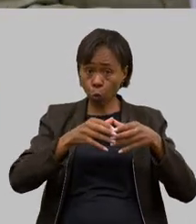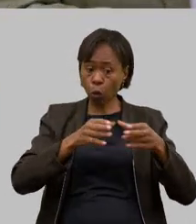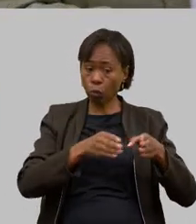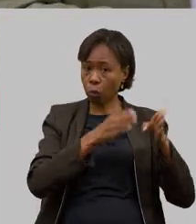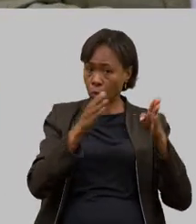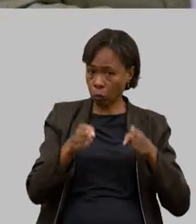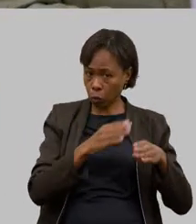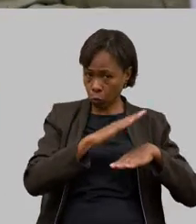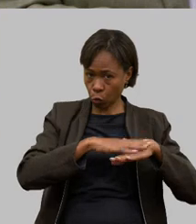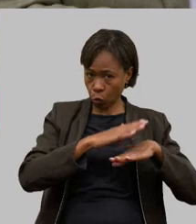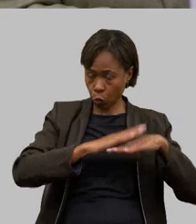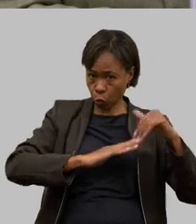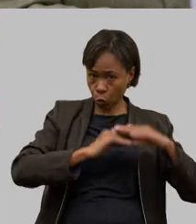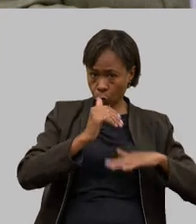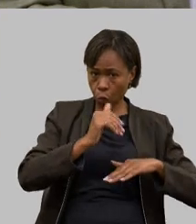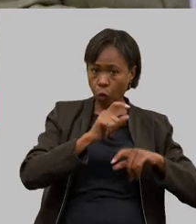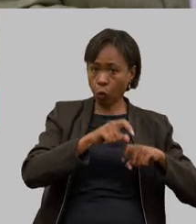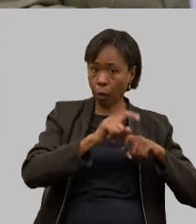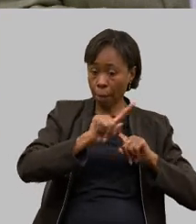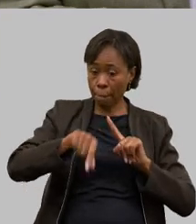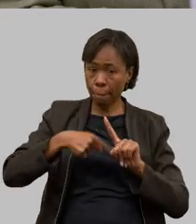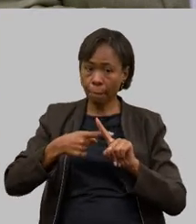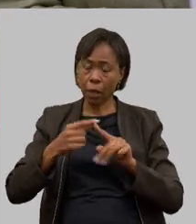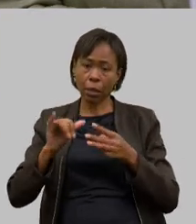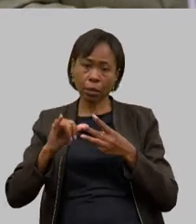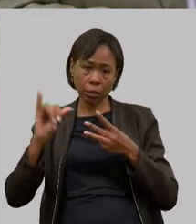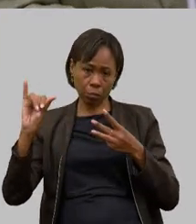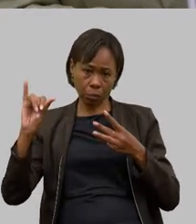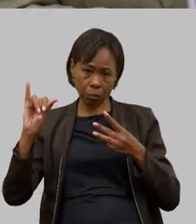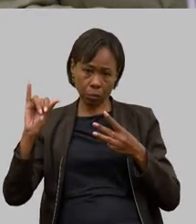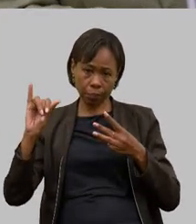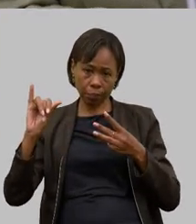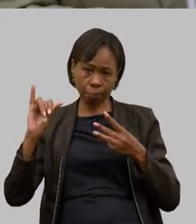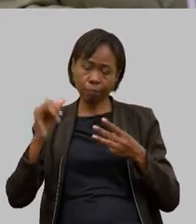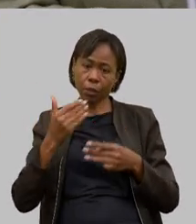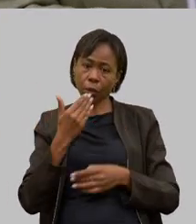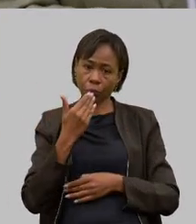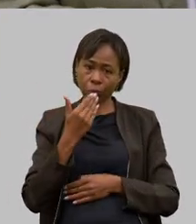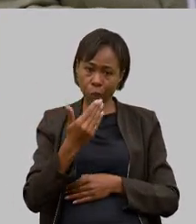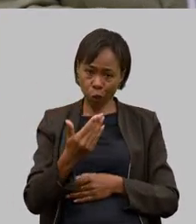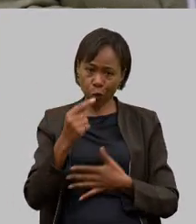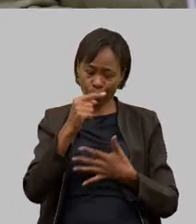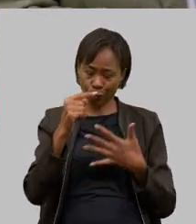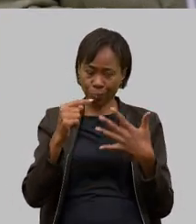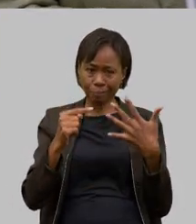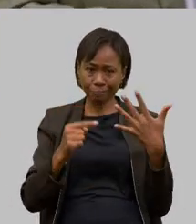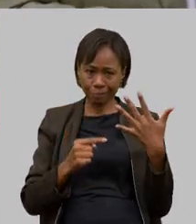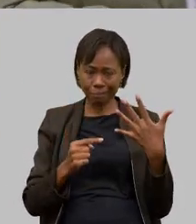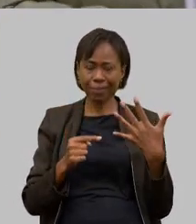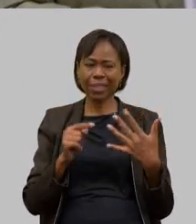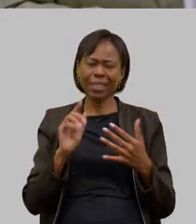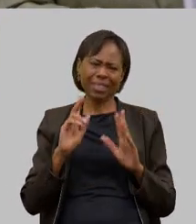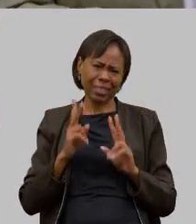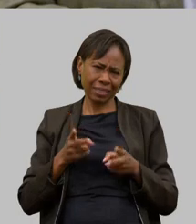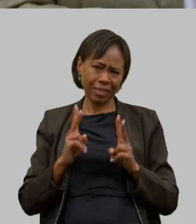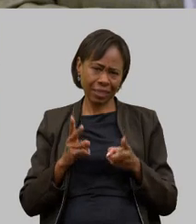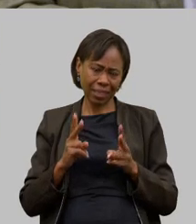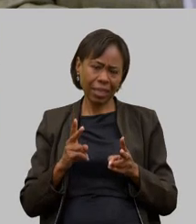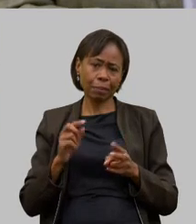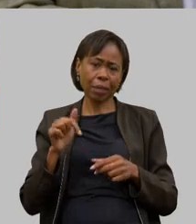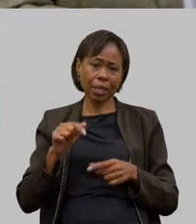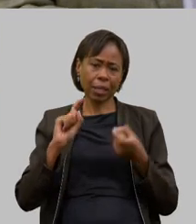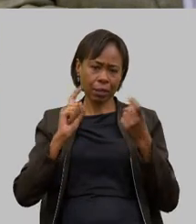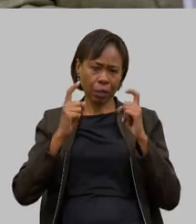essa é a nossa solicitação aí você sabe que todas as vezes que nós fazemos audiência